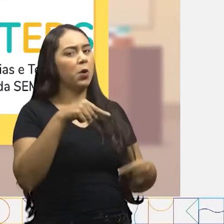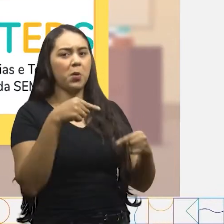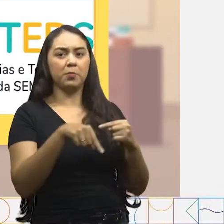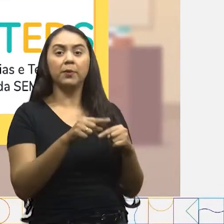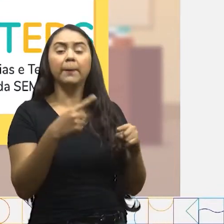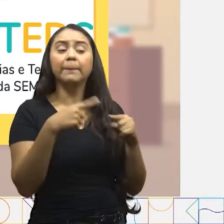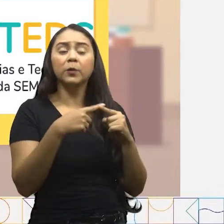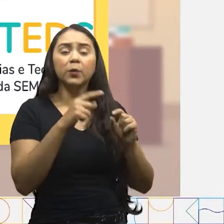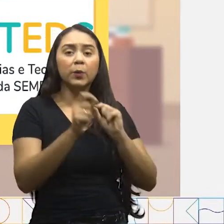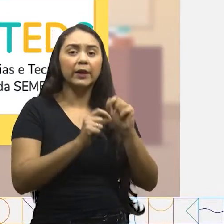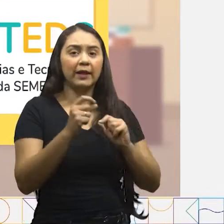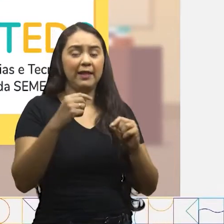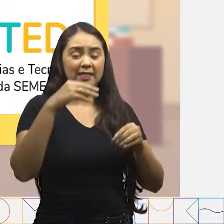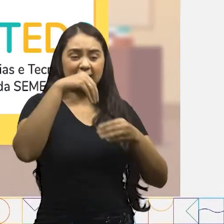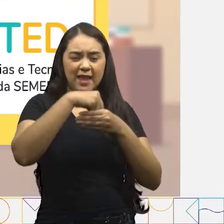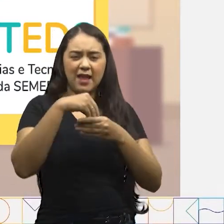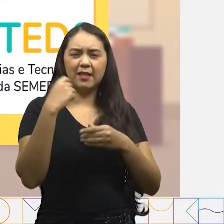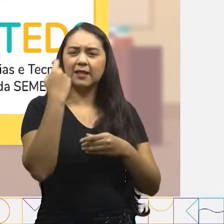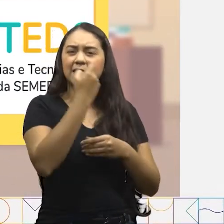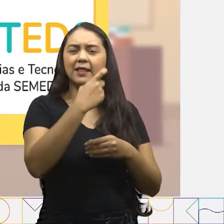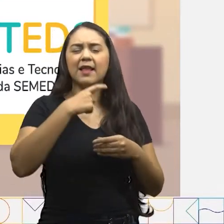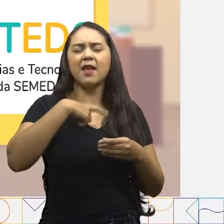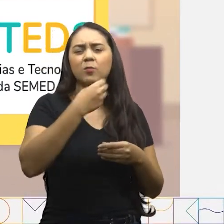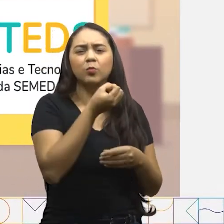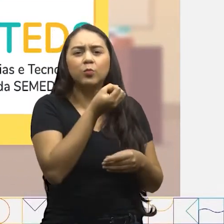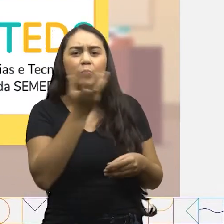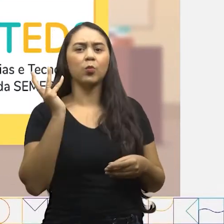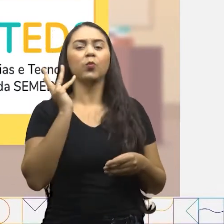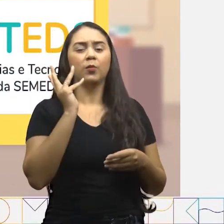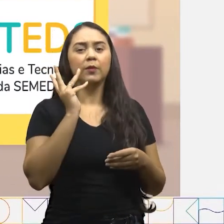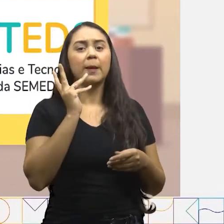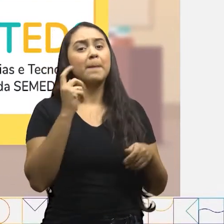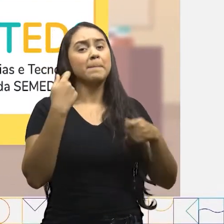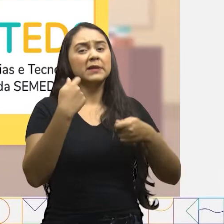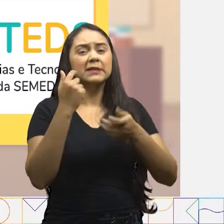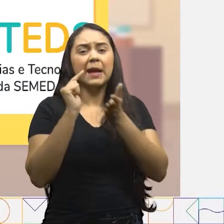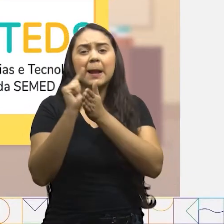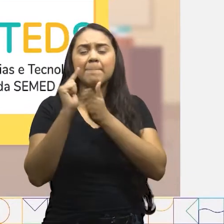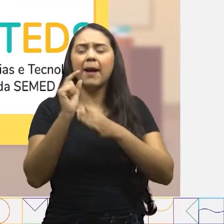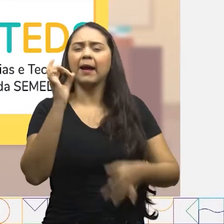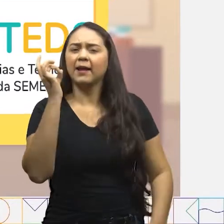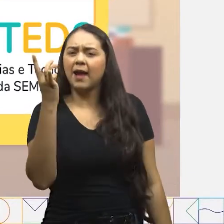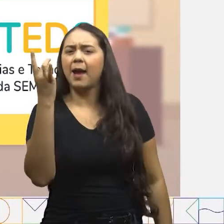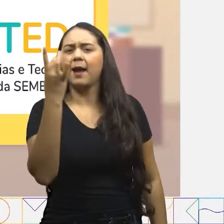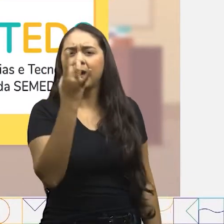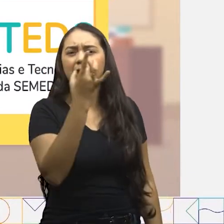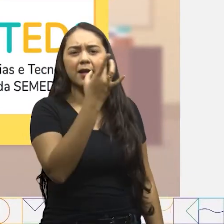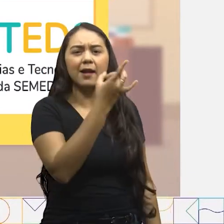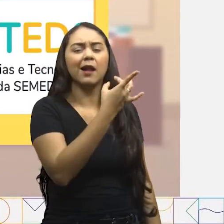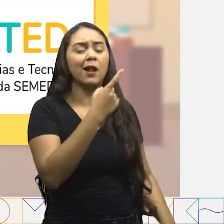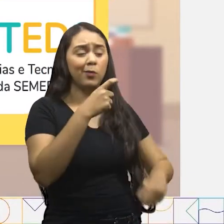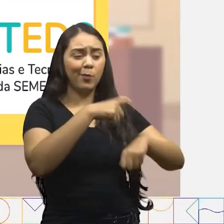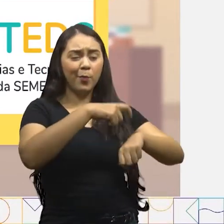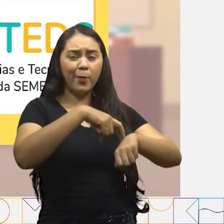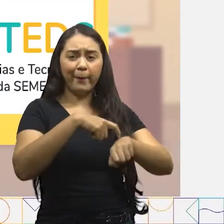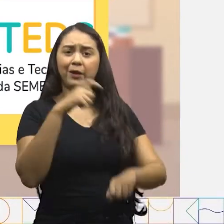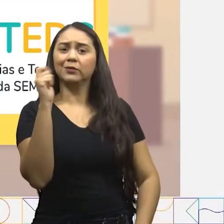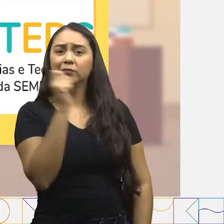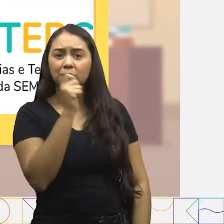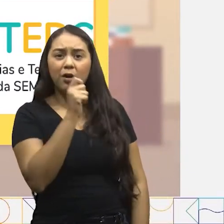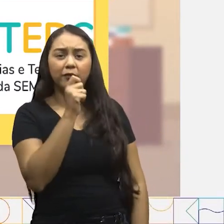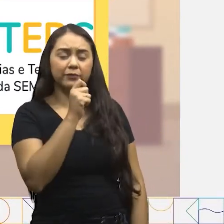porque nós temos muitos dentes! E é importante conseguirmos limpar todos eles durante a escovação!